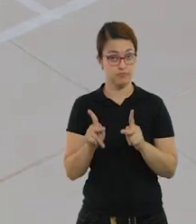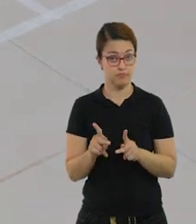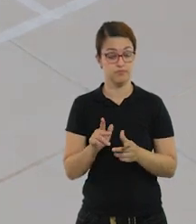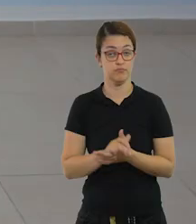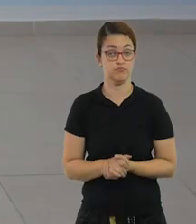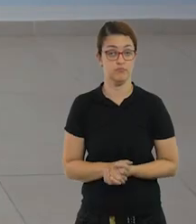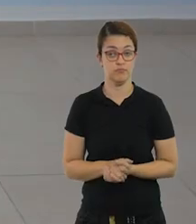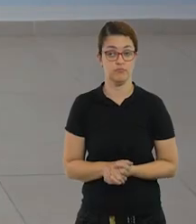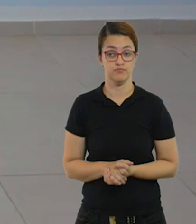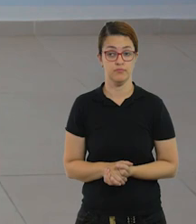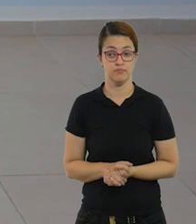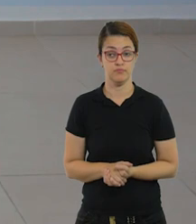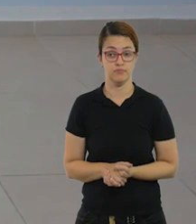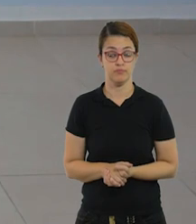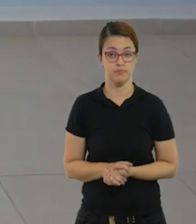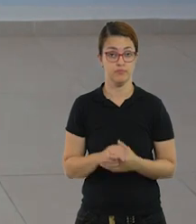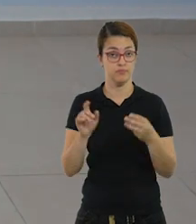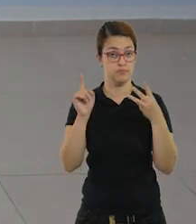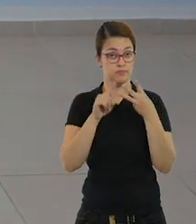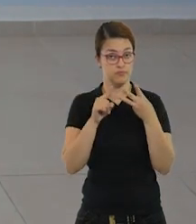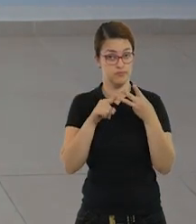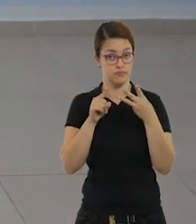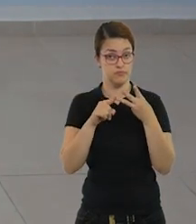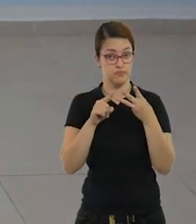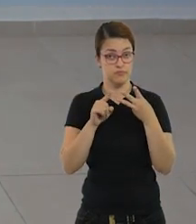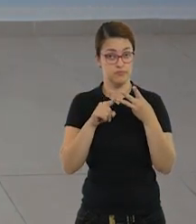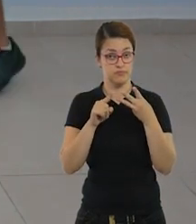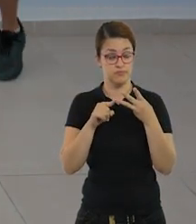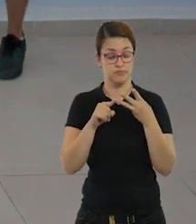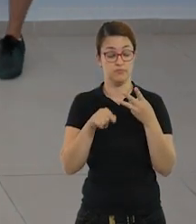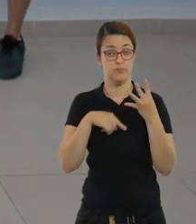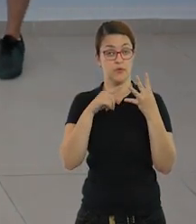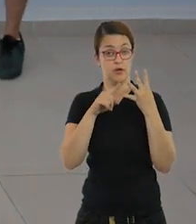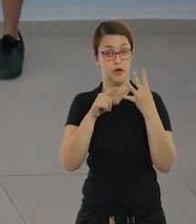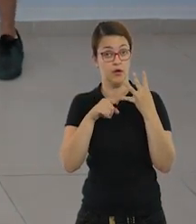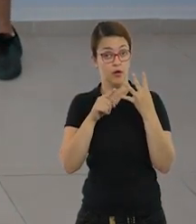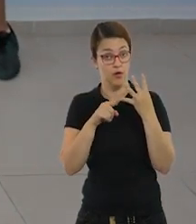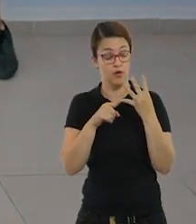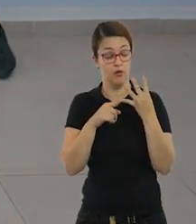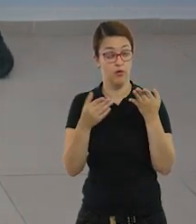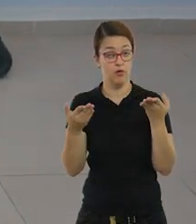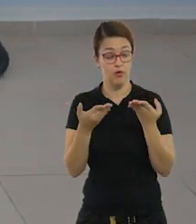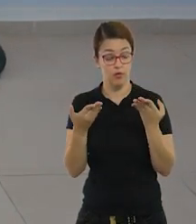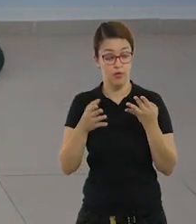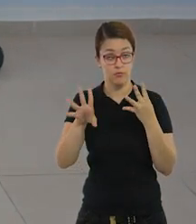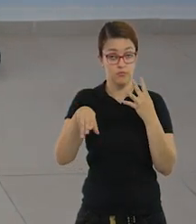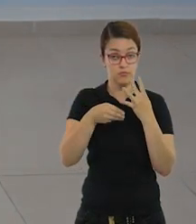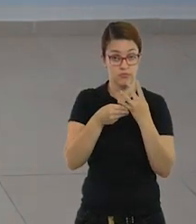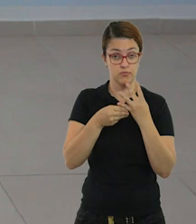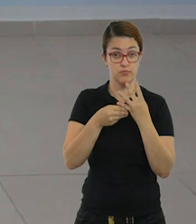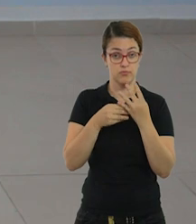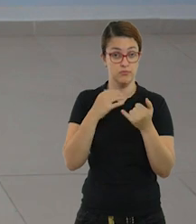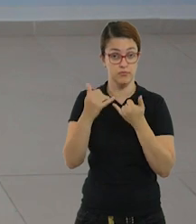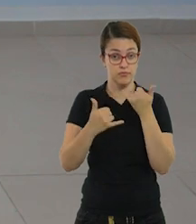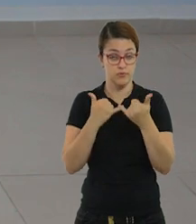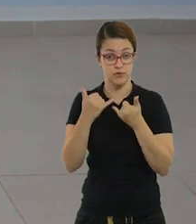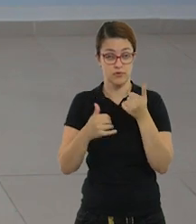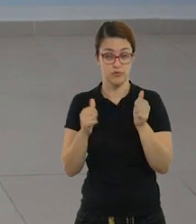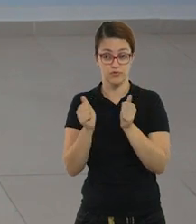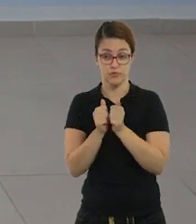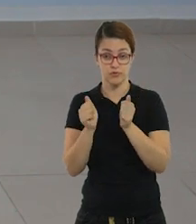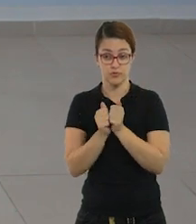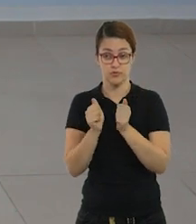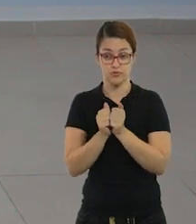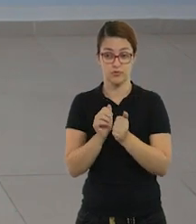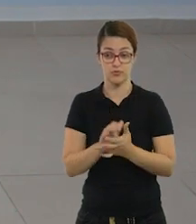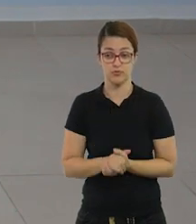Ok? Então essa foi a terceira etapa. A quarta etapa, a gente já pode incluir uma outra pessoa